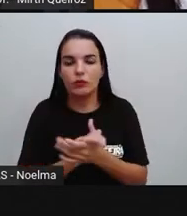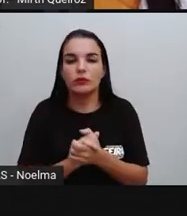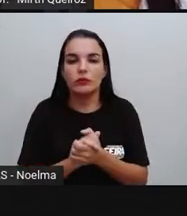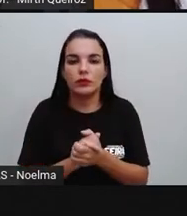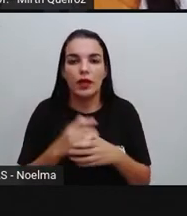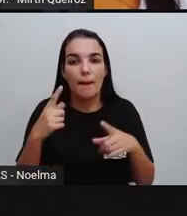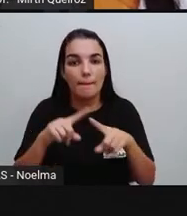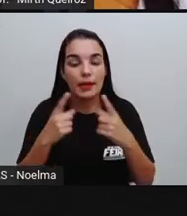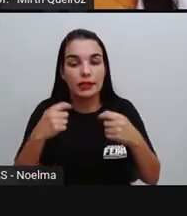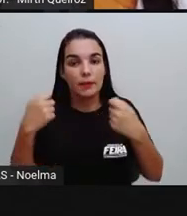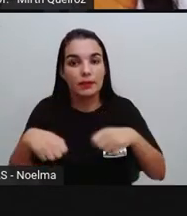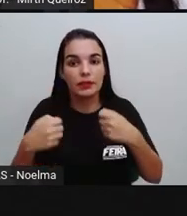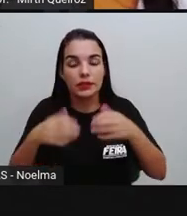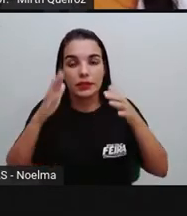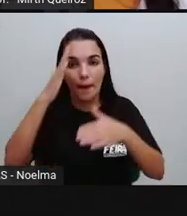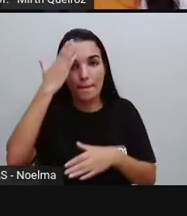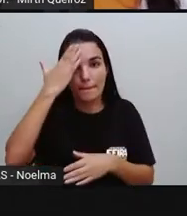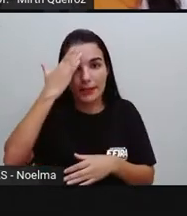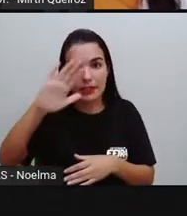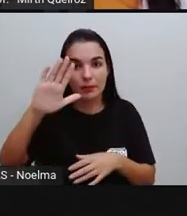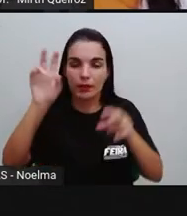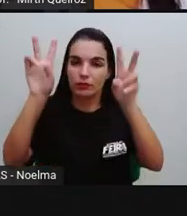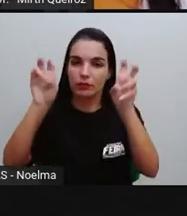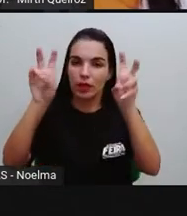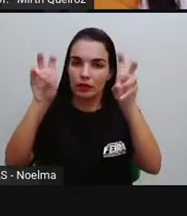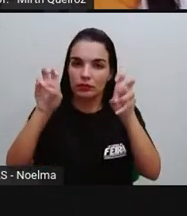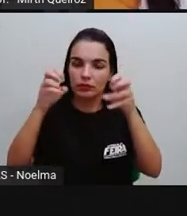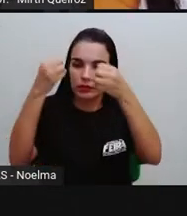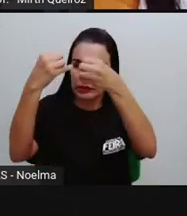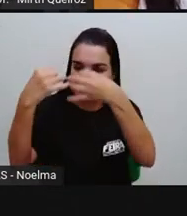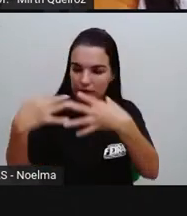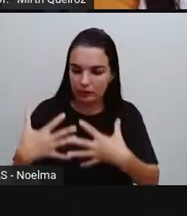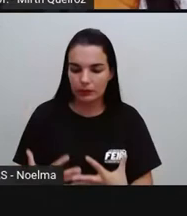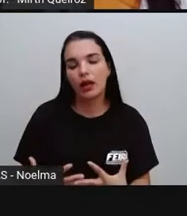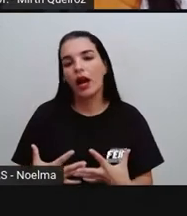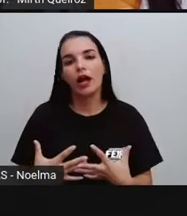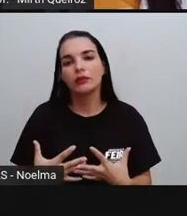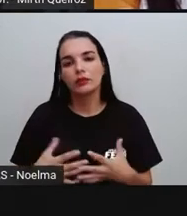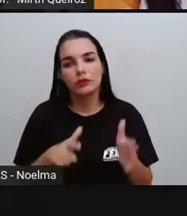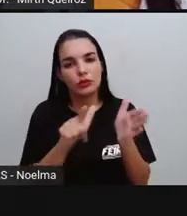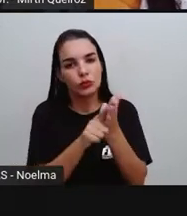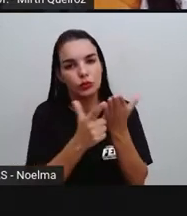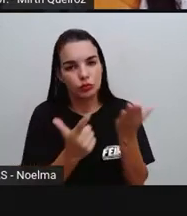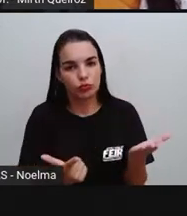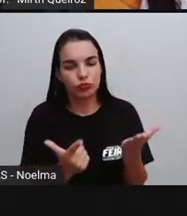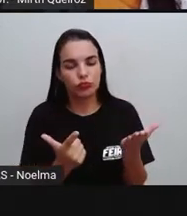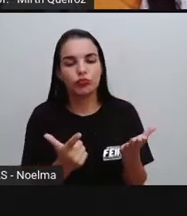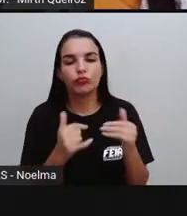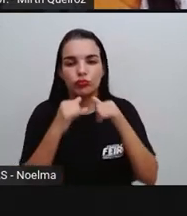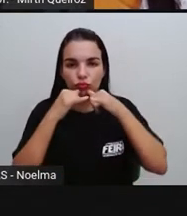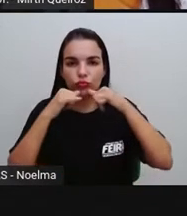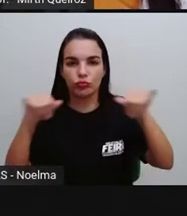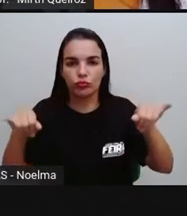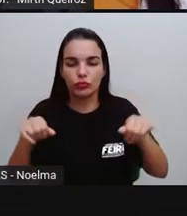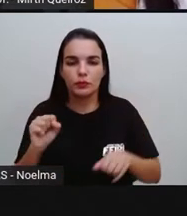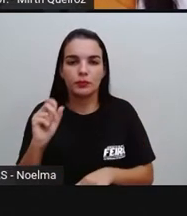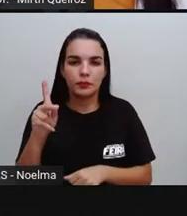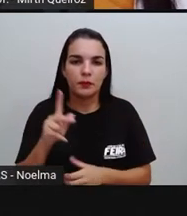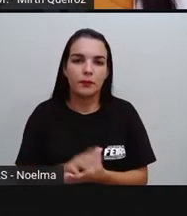revele aí o principal assunto relatado aí no jornal, na matéria, certo?